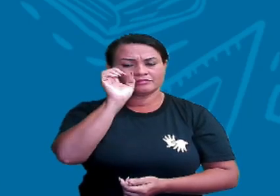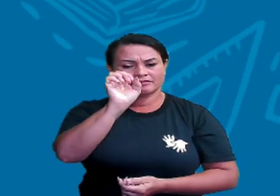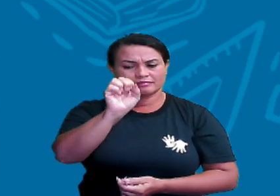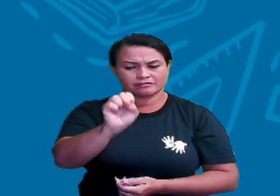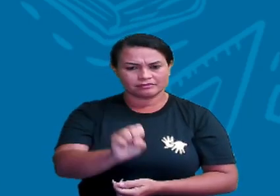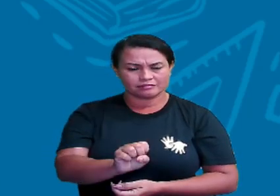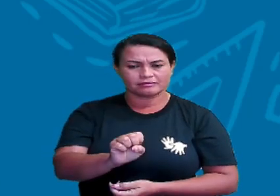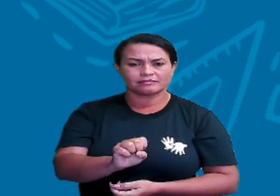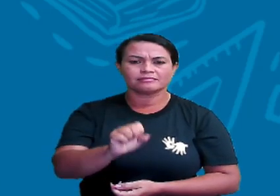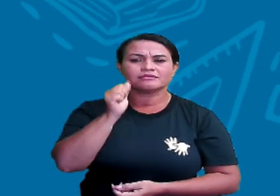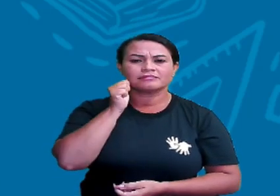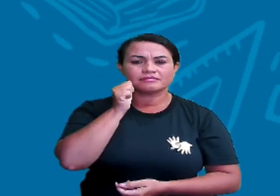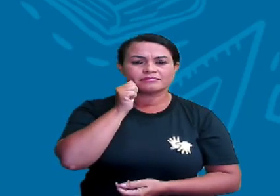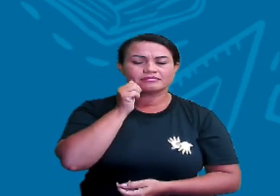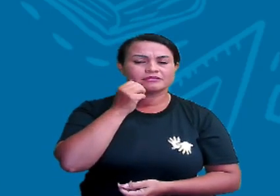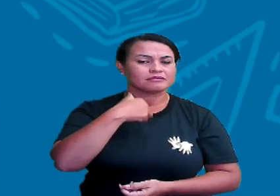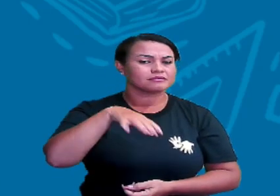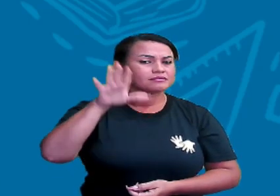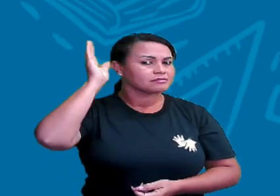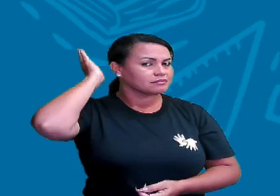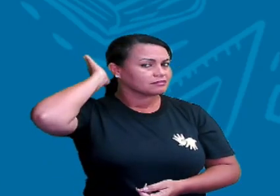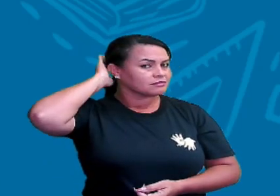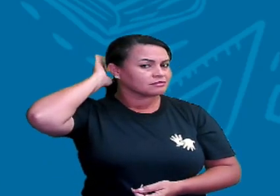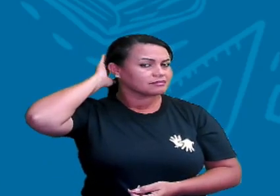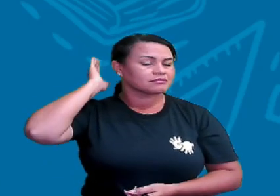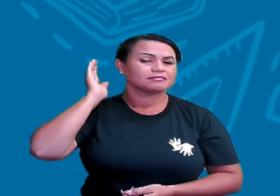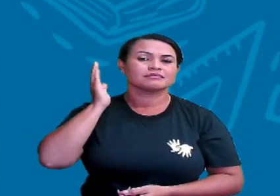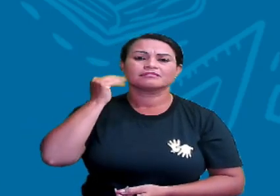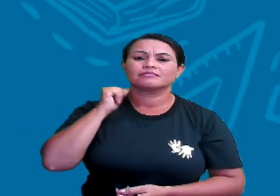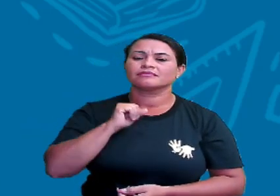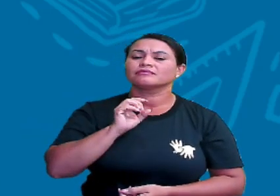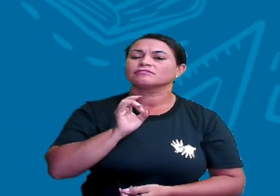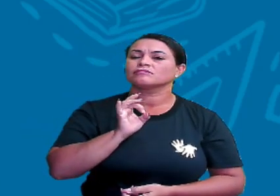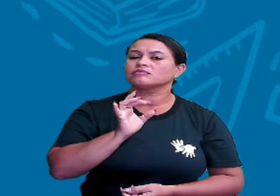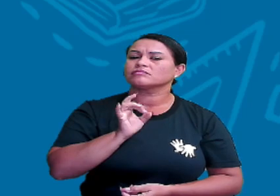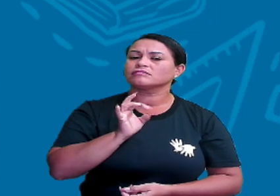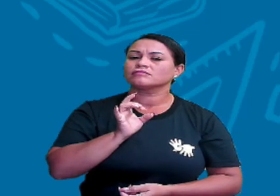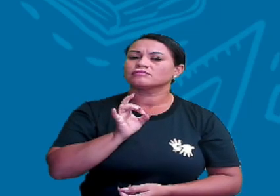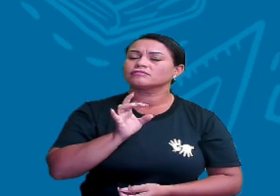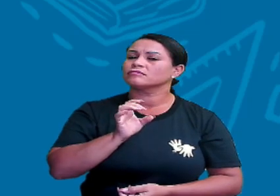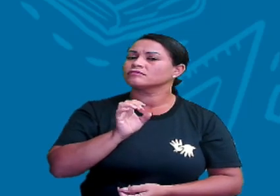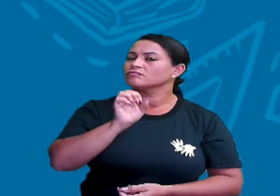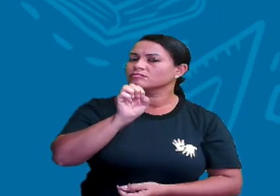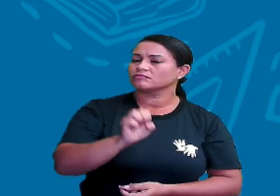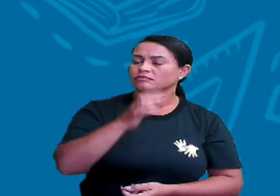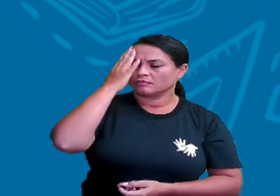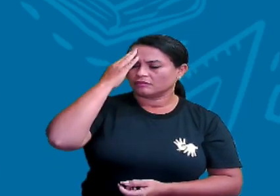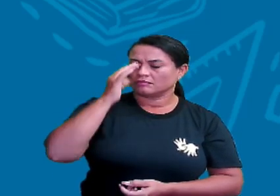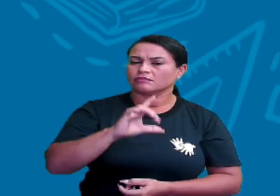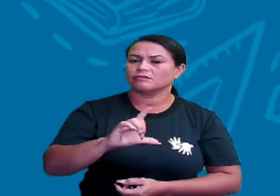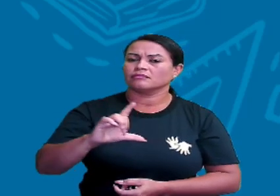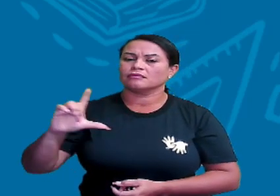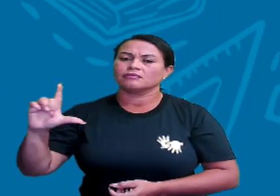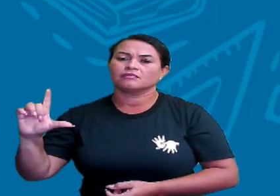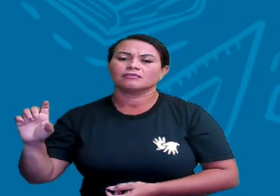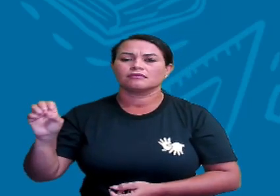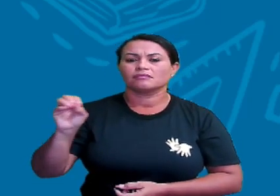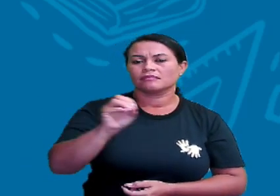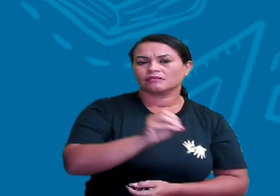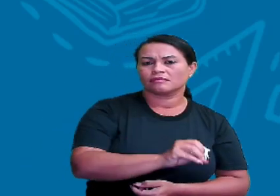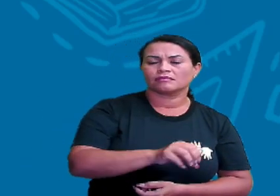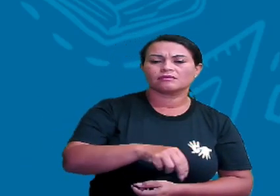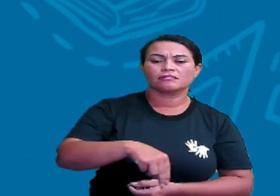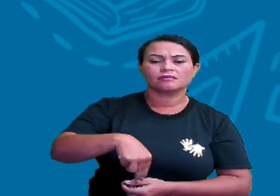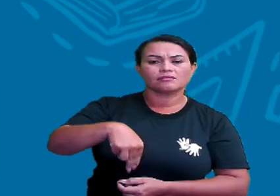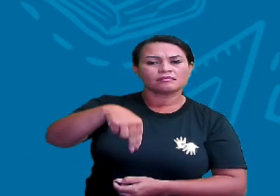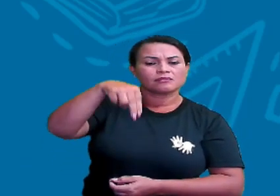então ela já fica de costas. E aí ela só faz abrir os braços e aí ela sabe onde está o Leste, o Oeste e